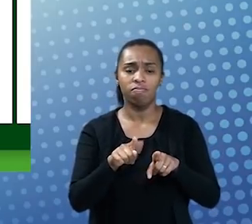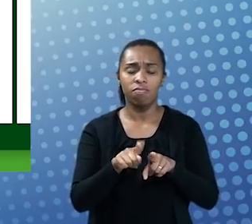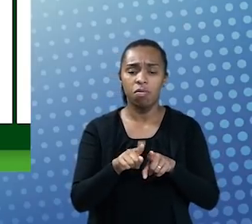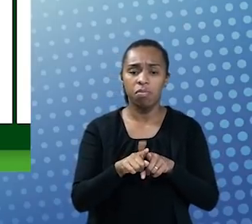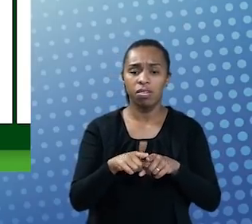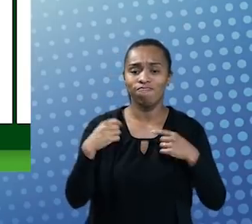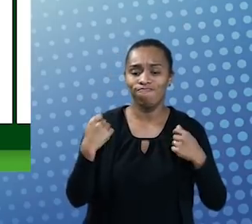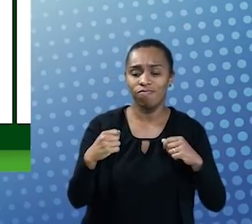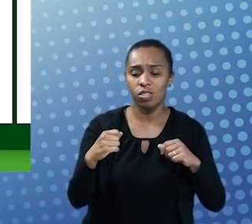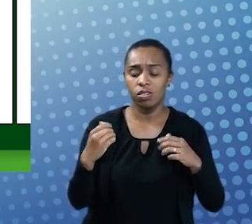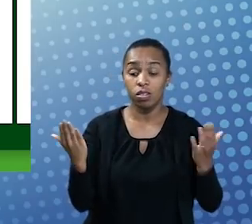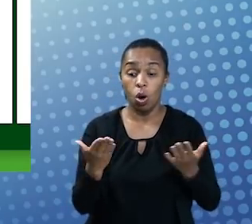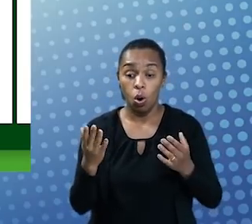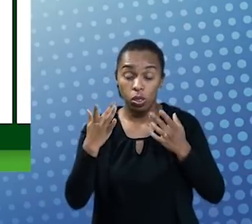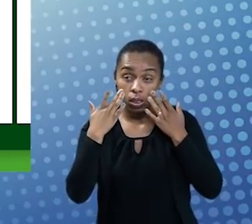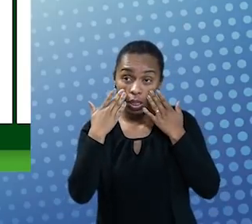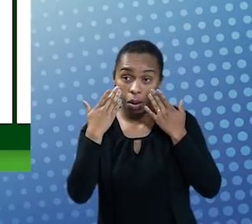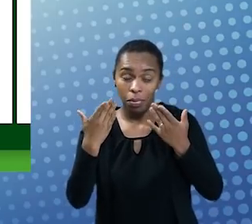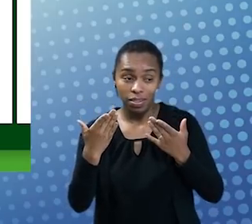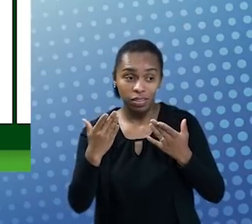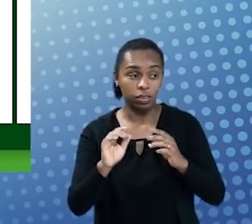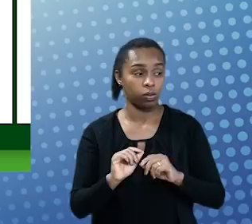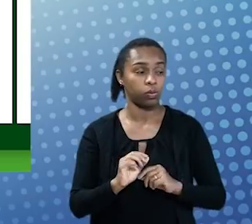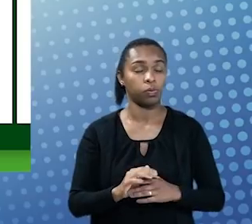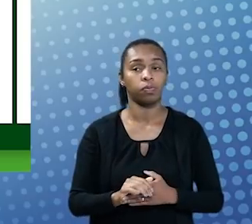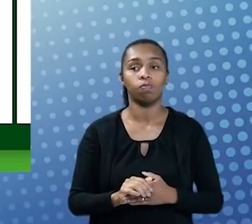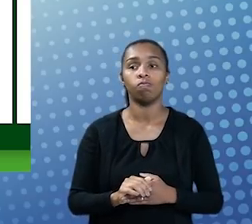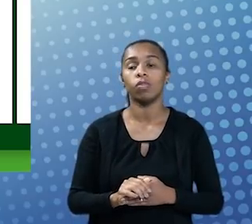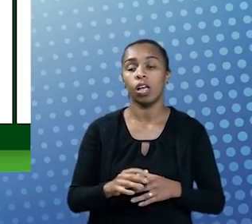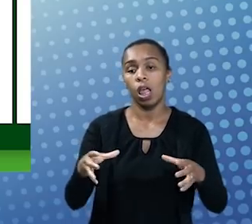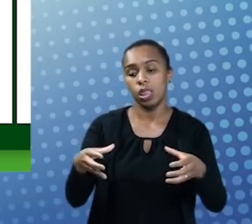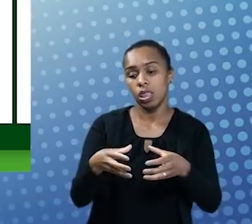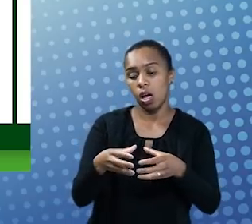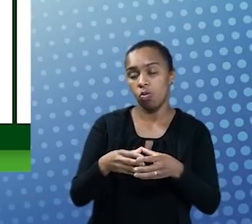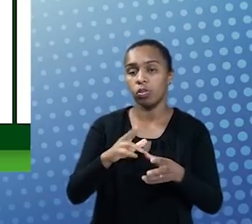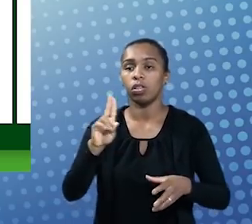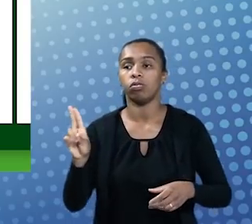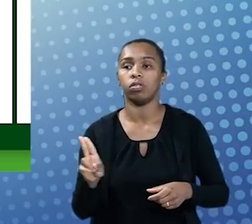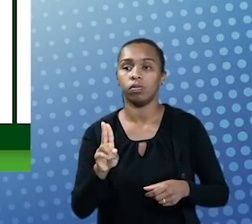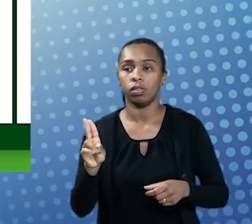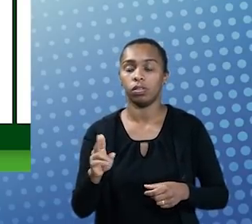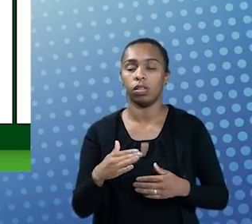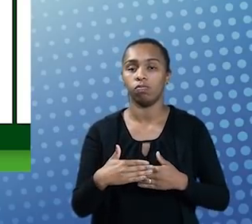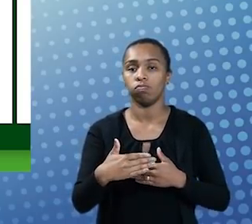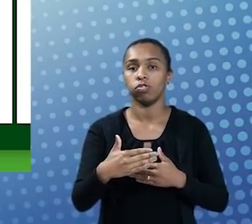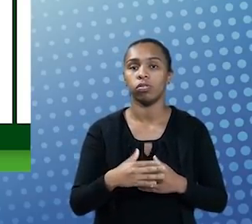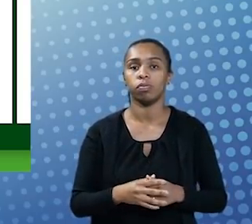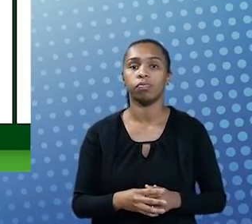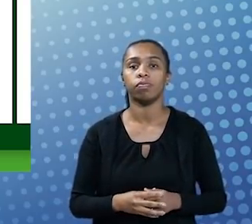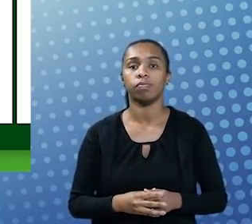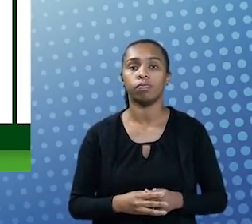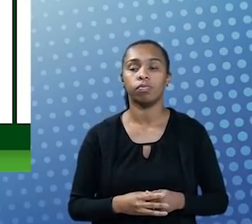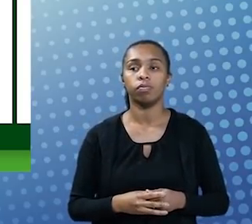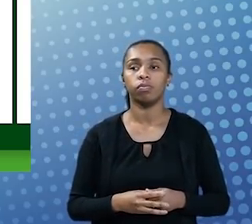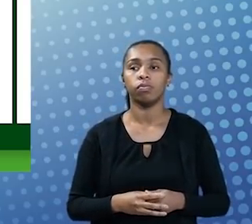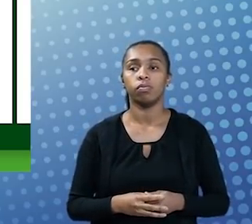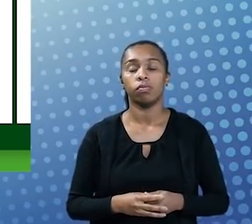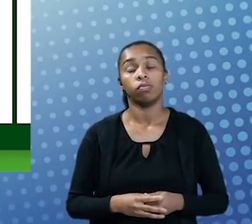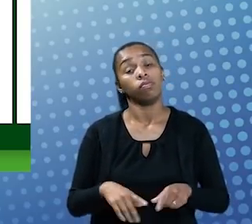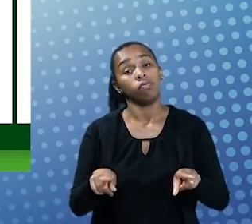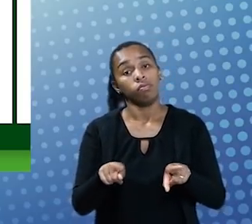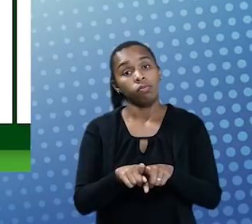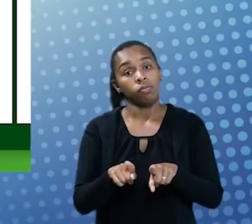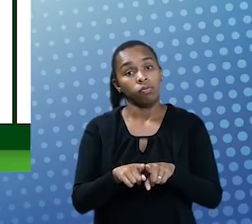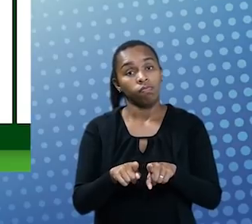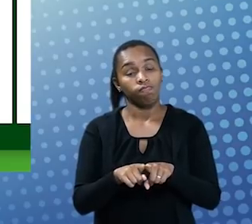hoje está sendo apresentada, já atendendo a demanda da comunidade universitária. Podemos avançar. E, por